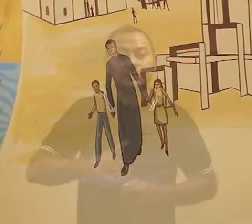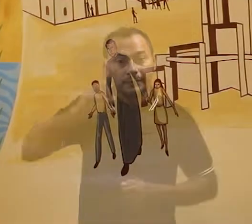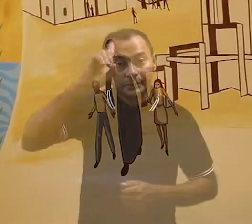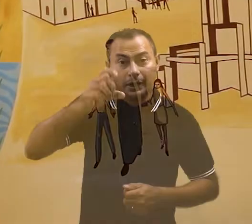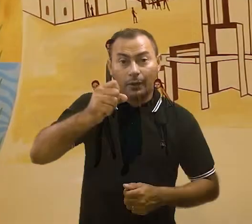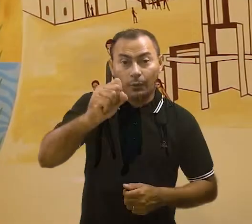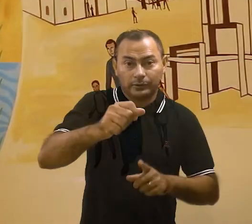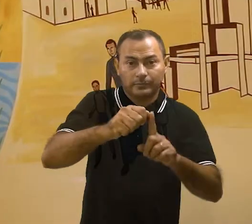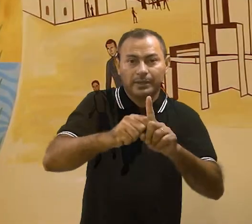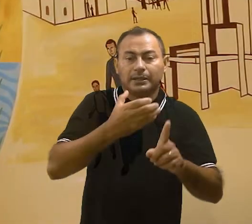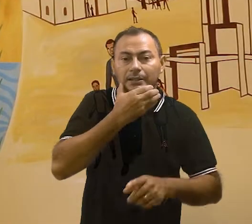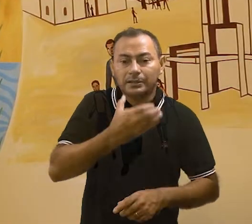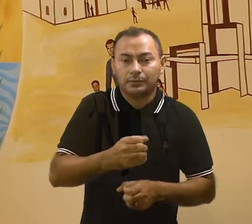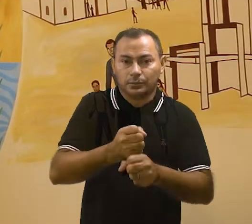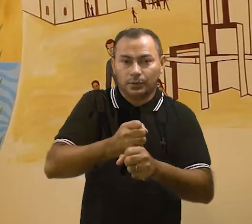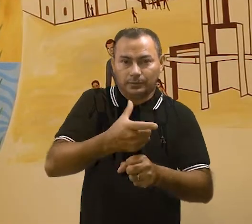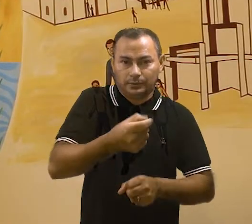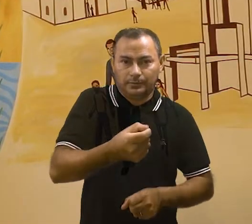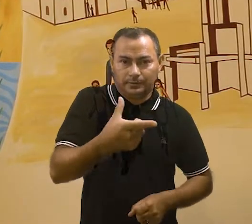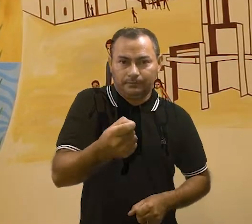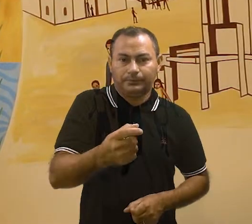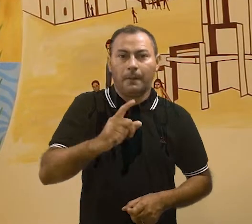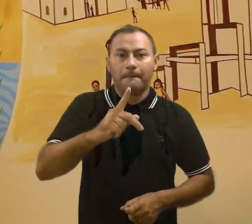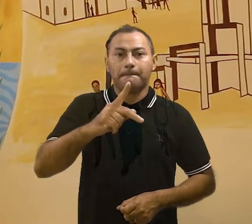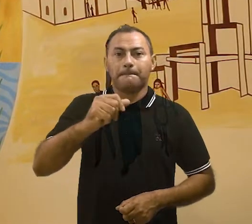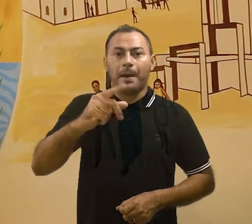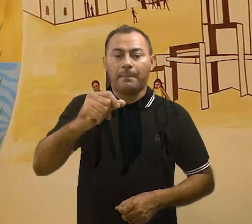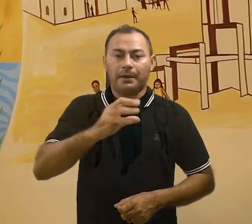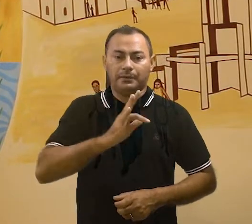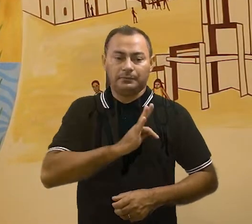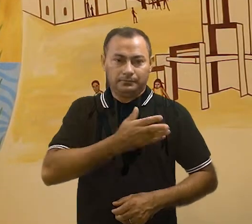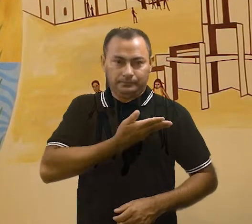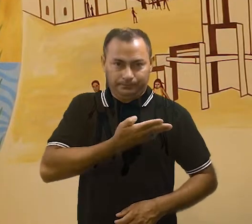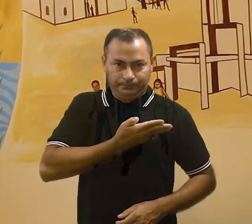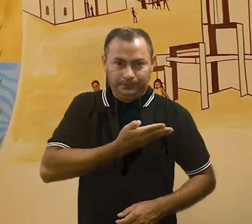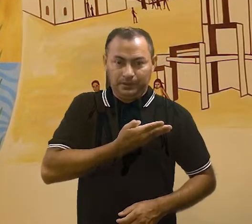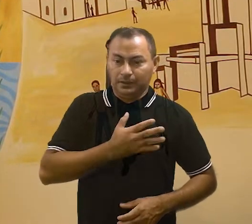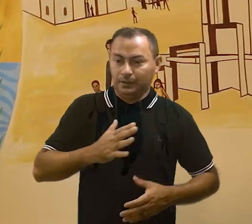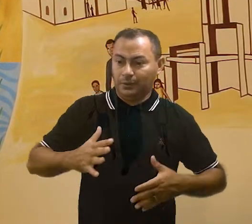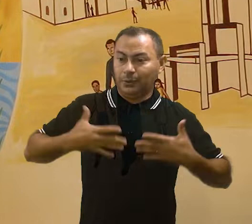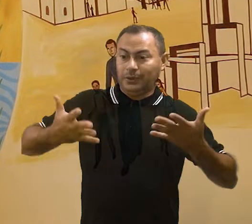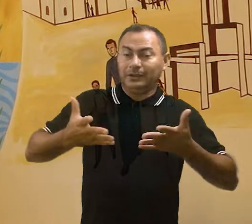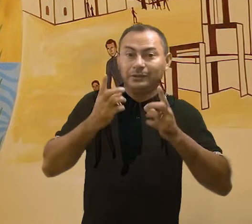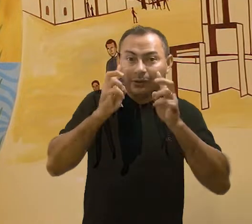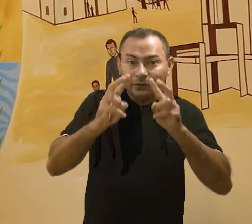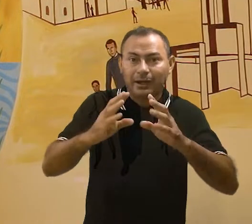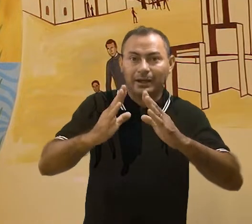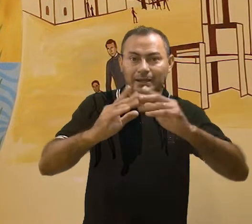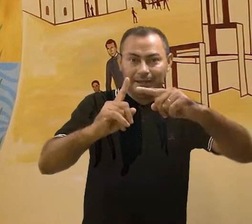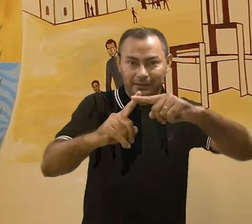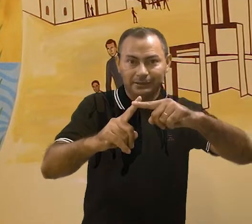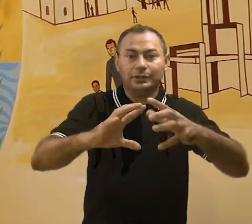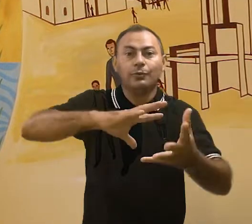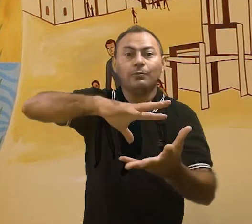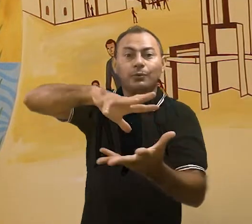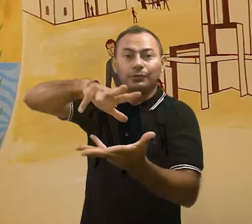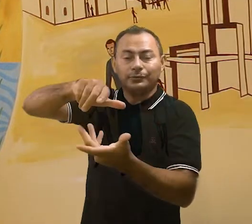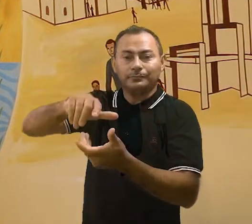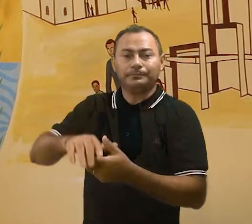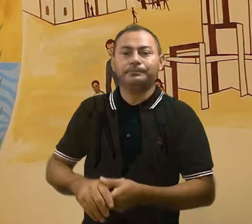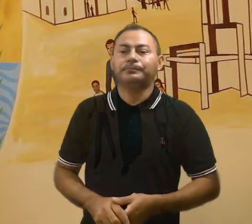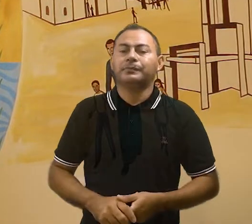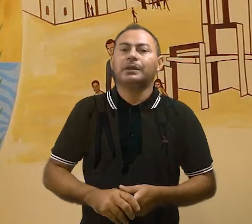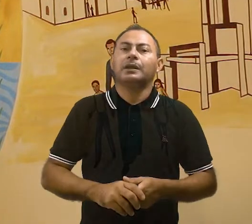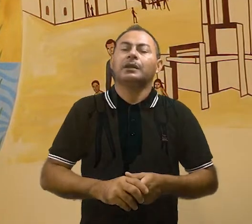No dia 8 de dezembro de 2020, o Papa Francisco surpreendeu mais uma vez a Igreja e o